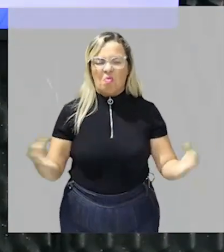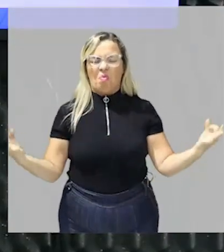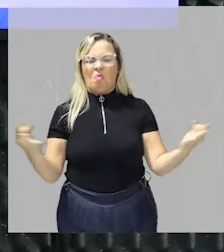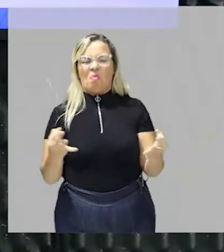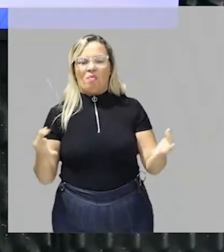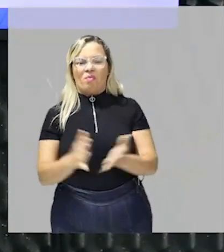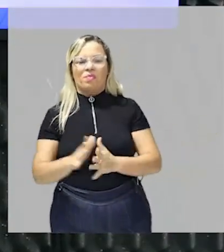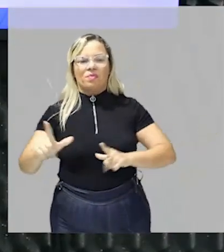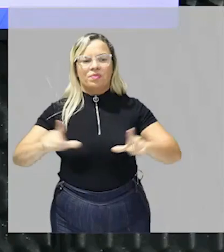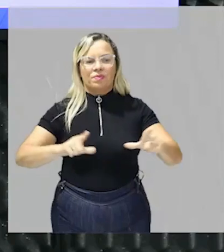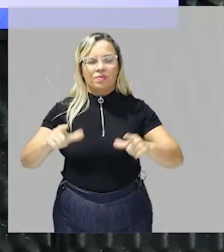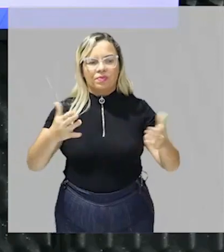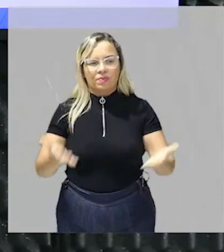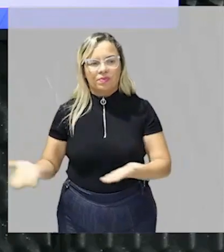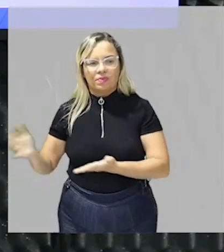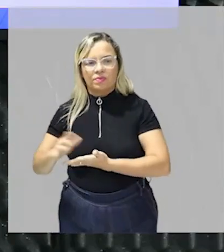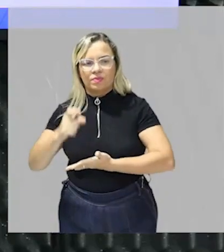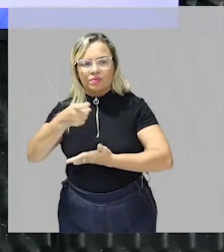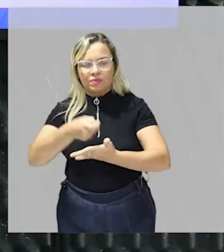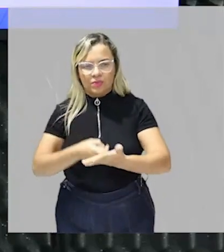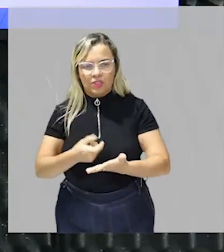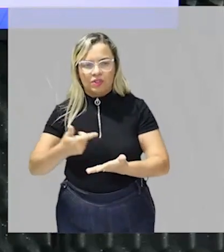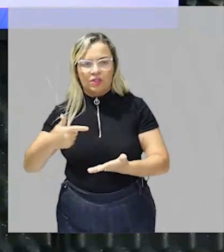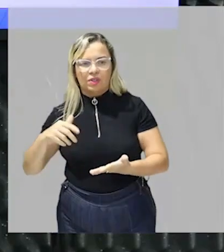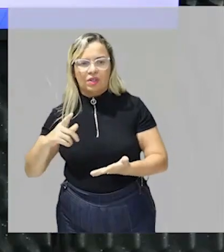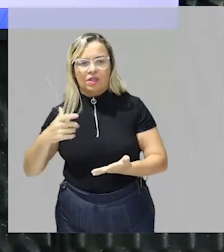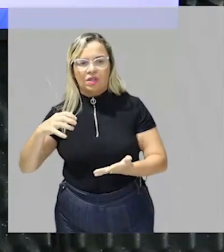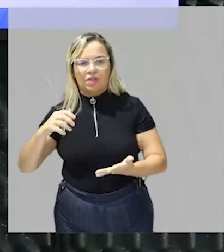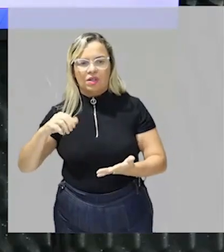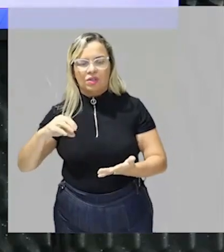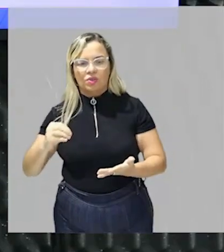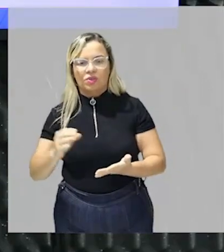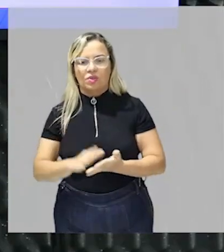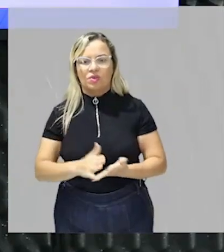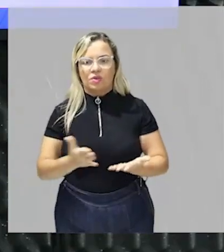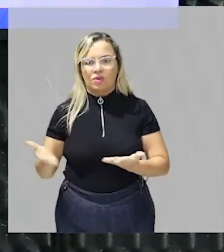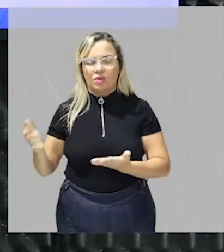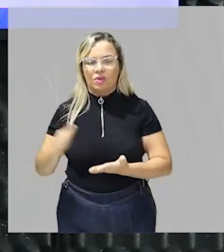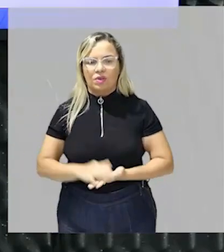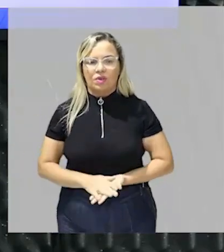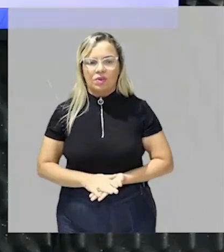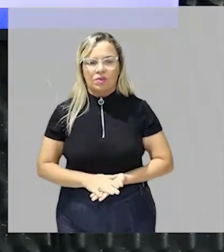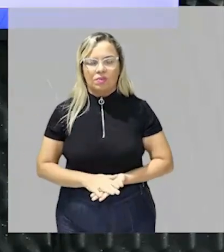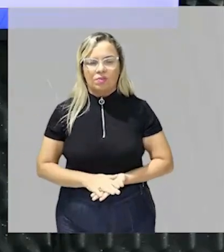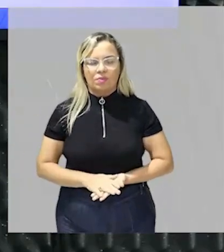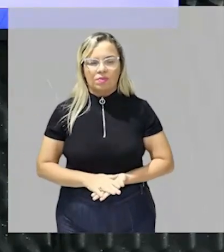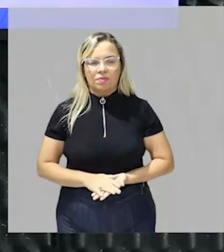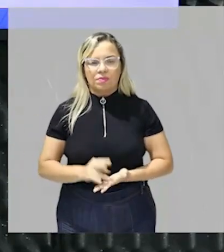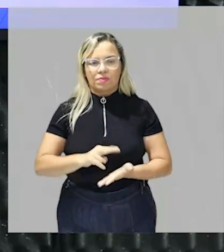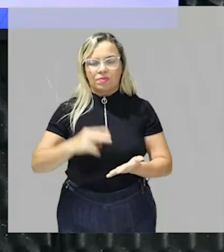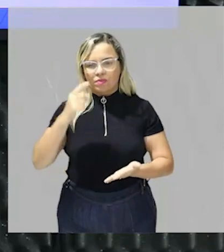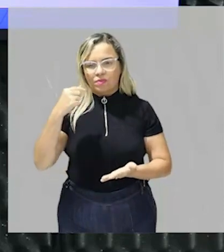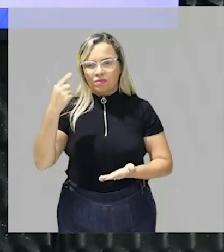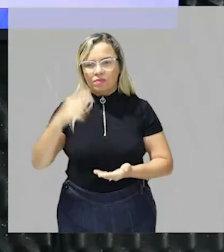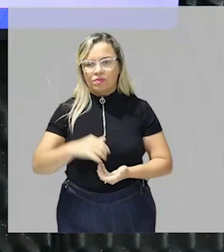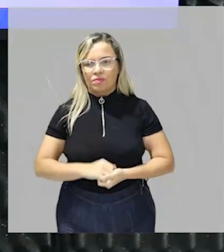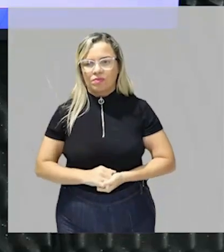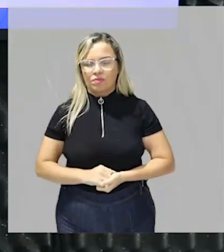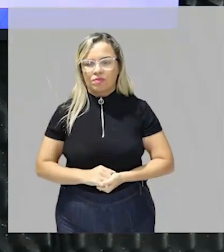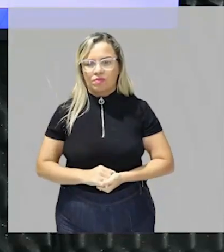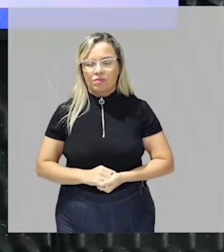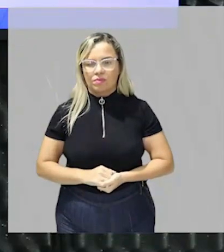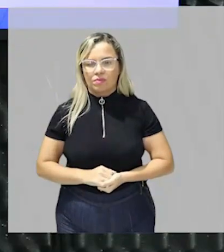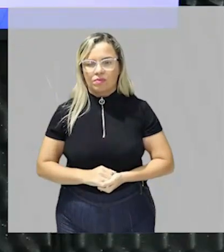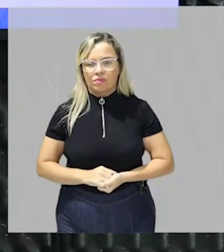o texto pede no conto de Galeano aí outro tipo de texto conto a expressão ni leva ni le biene